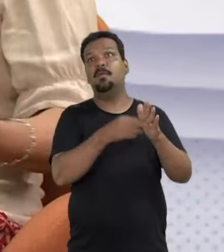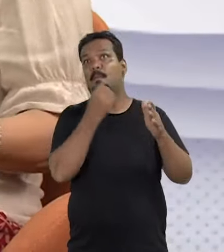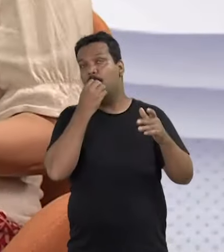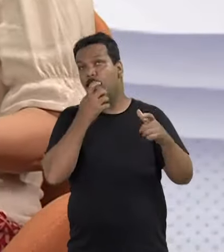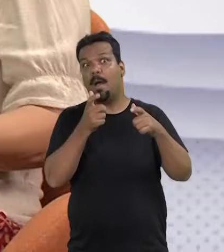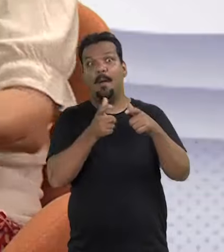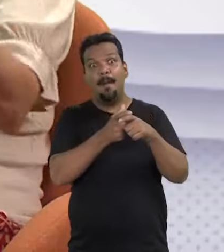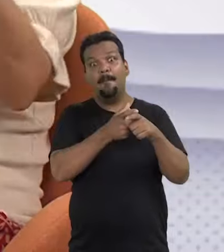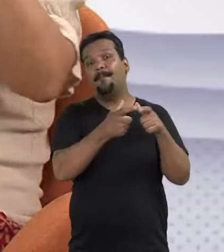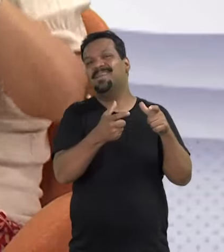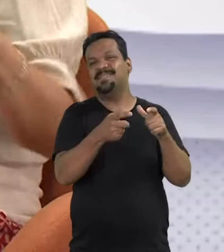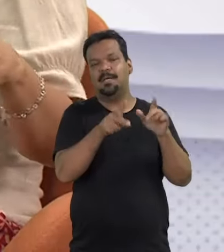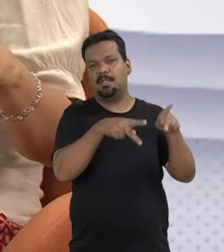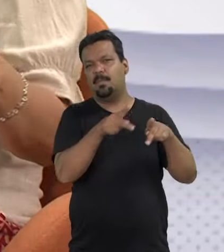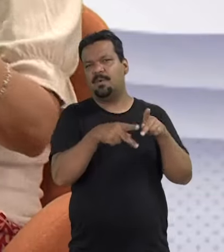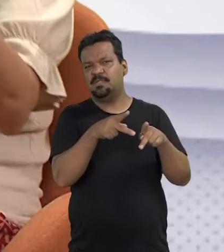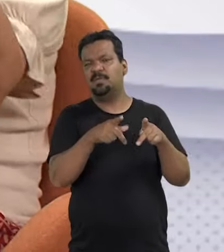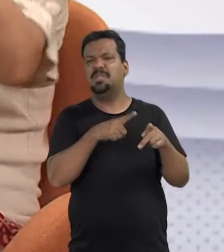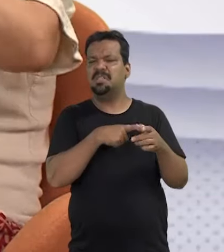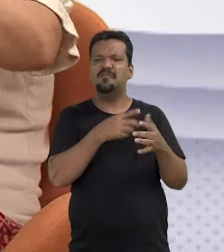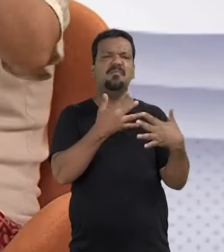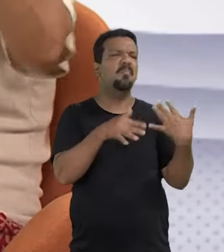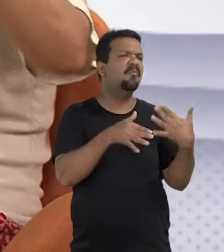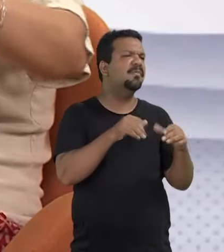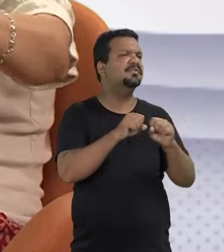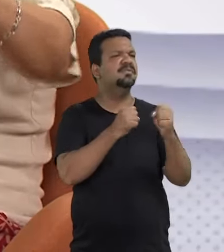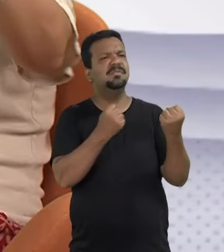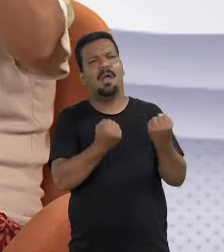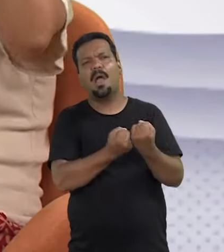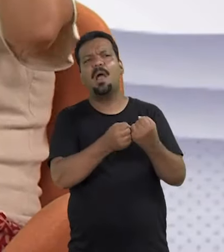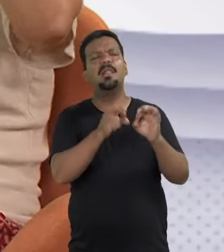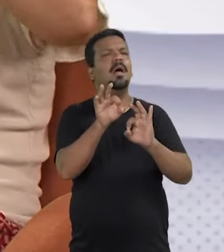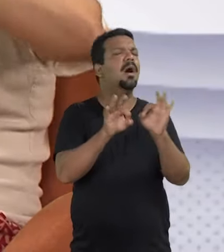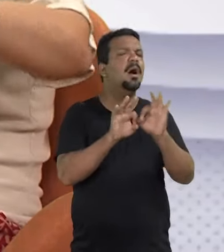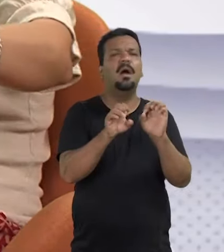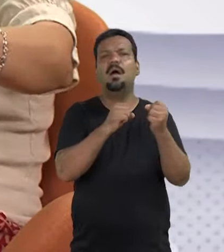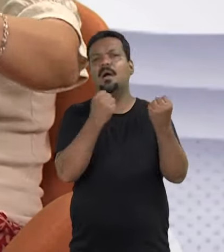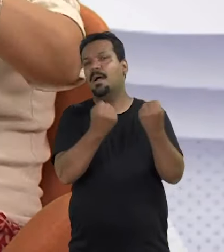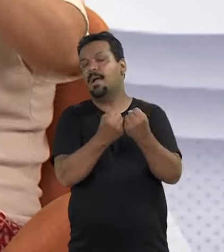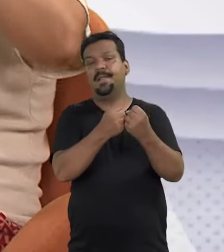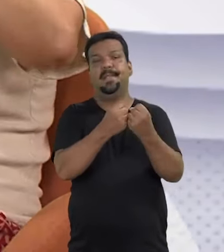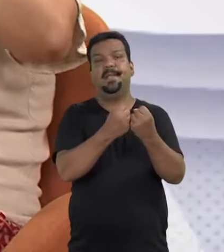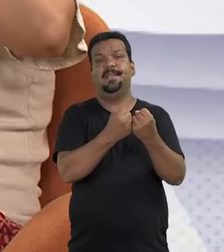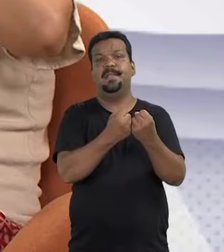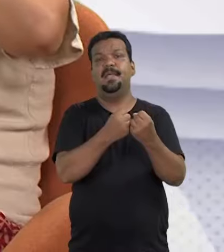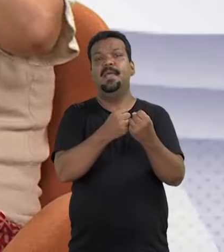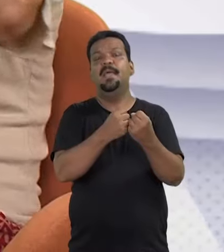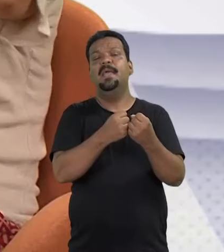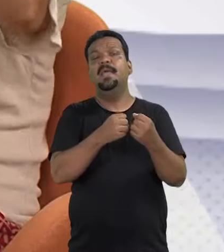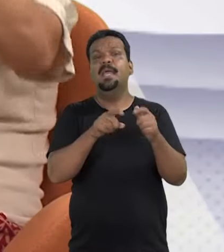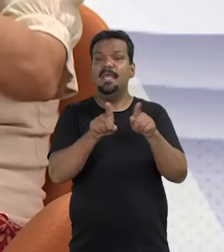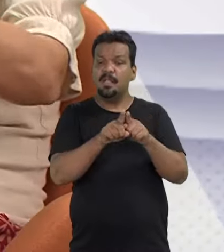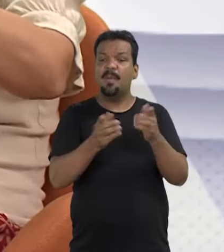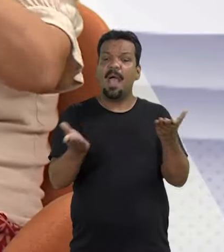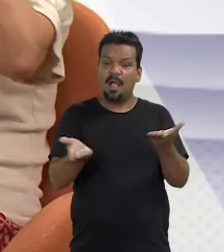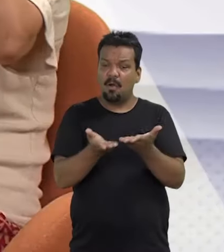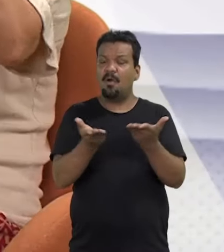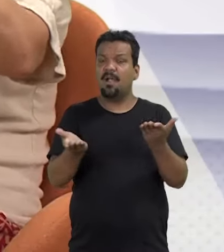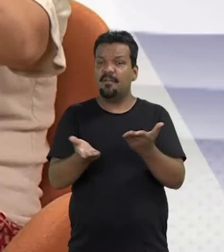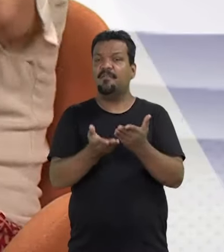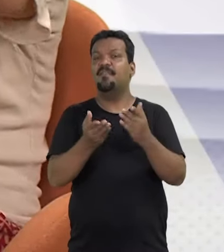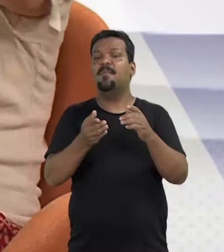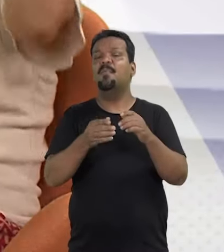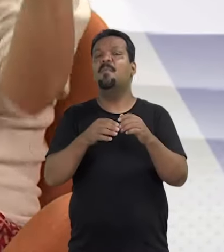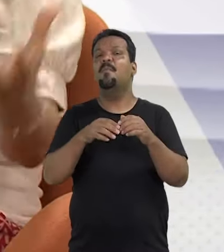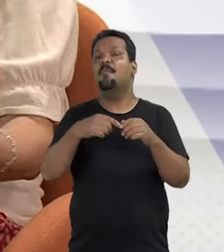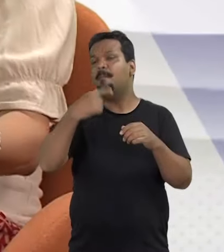boa parcela da população, que durante muito tempo esteve nos movimentos sociais, nas organizações da sociedade civil e agora vai para